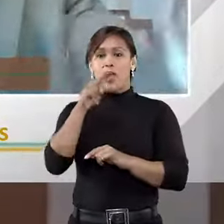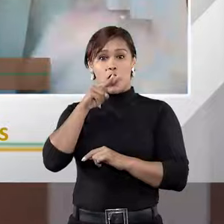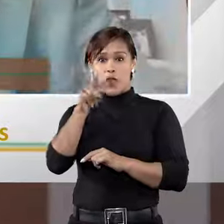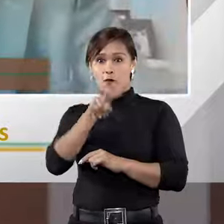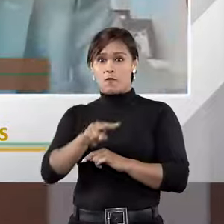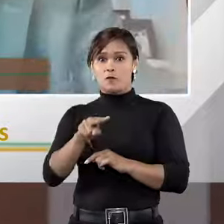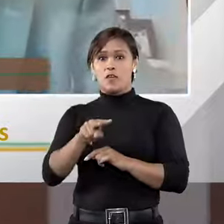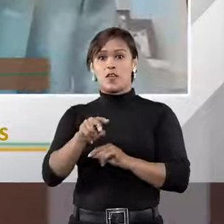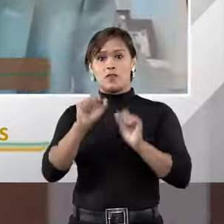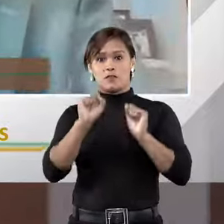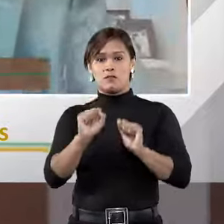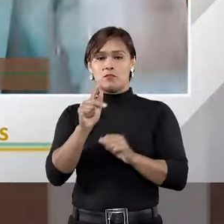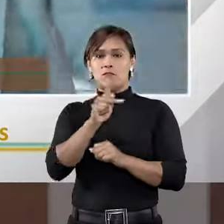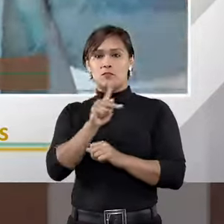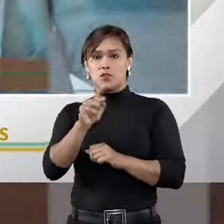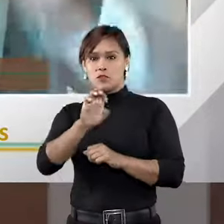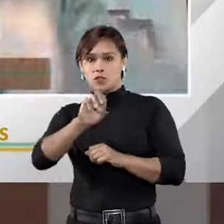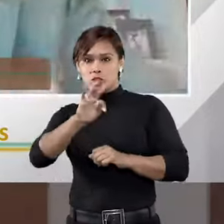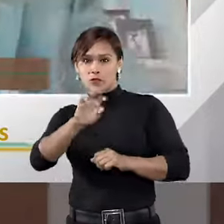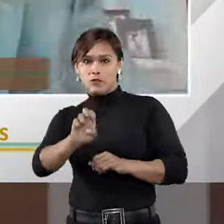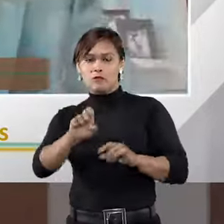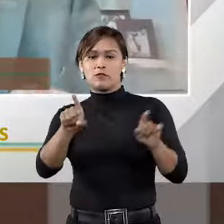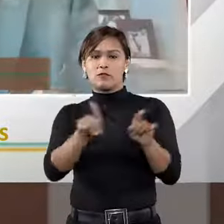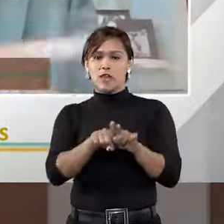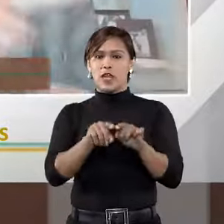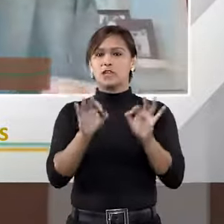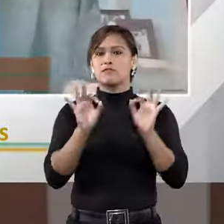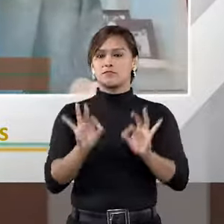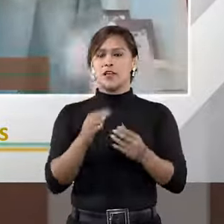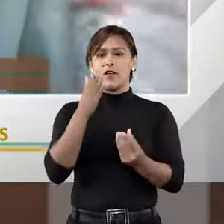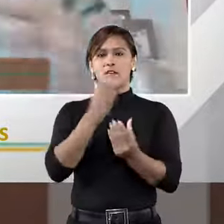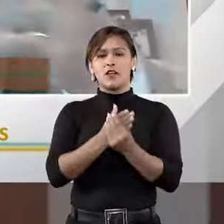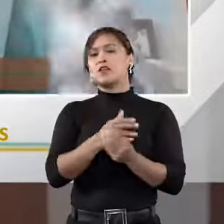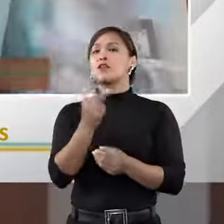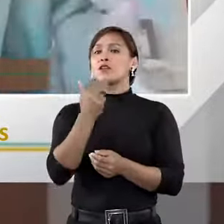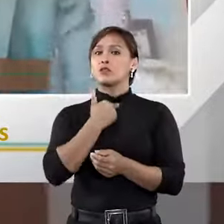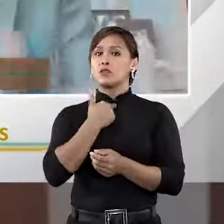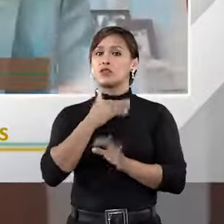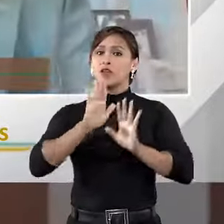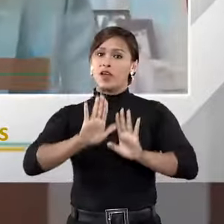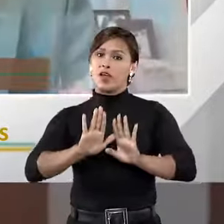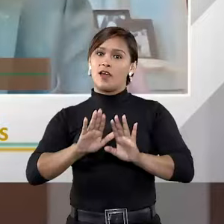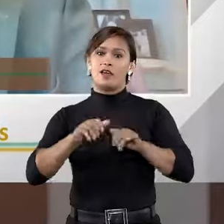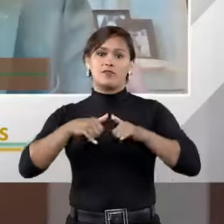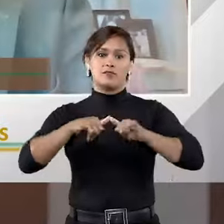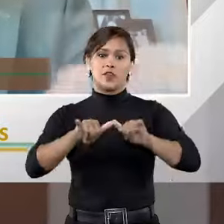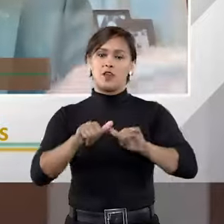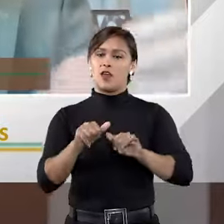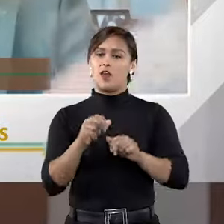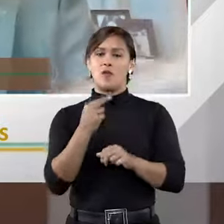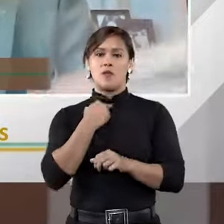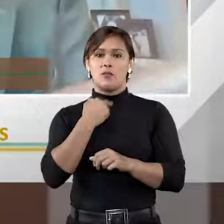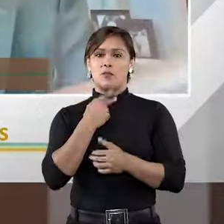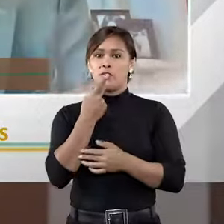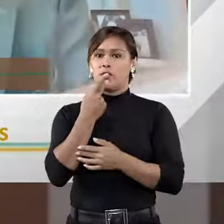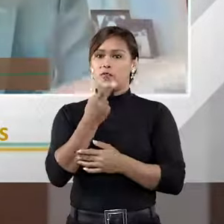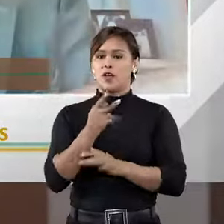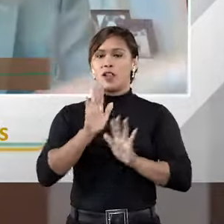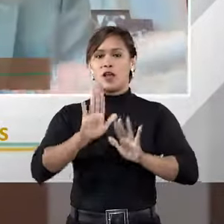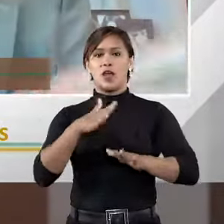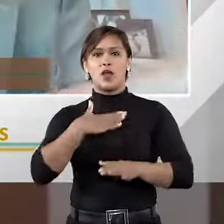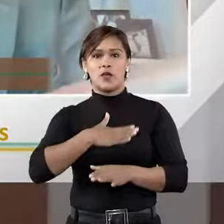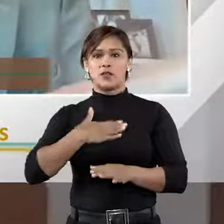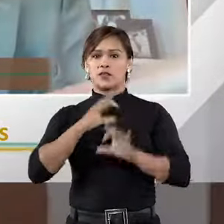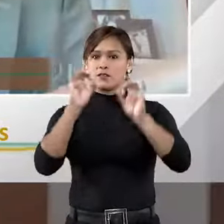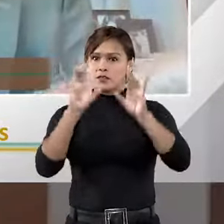vi um programa em o professor Fred, o grande processualista brasileiro, falou que não podia. daí ele, fornecedor, não vai poder dizer isso, é só isso que eu gostaria de deixar